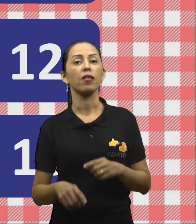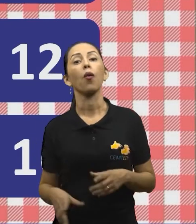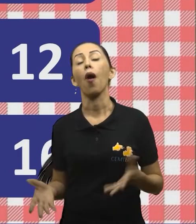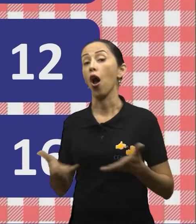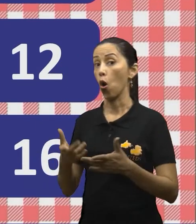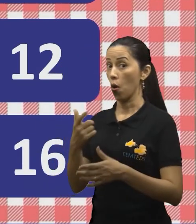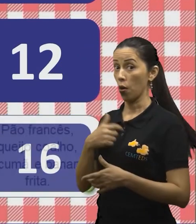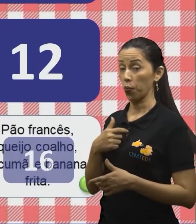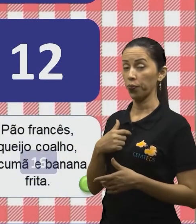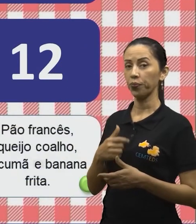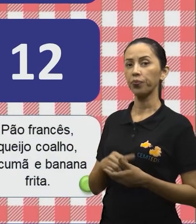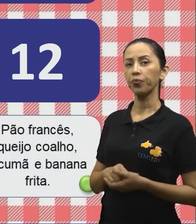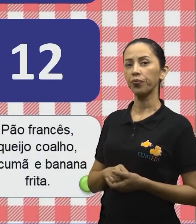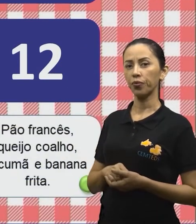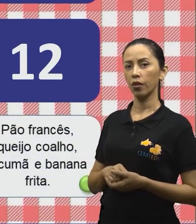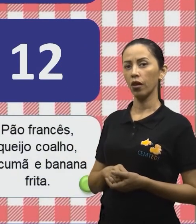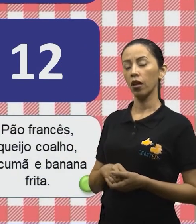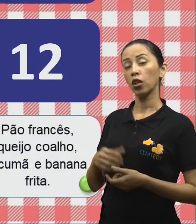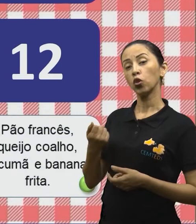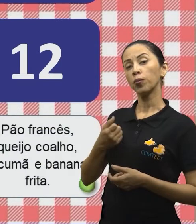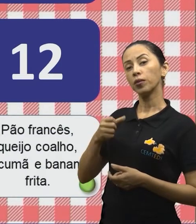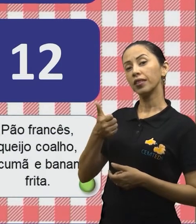16 e 4.